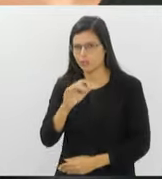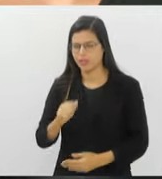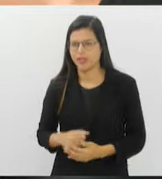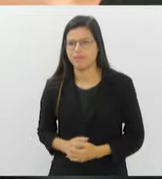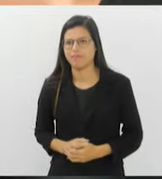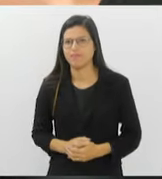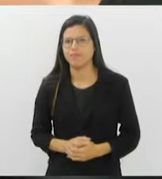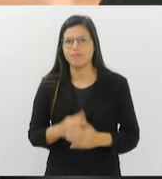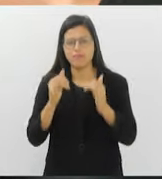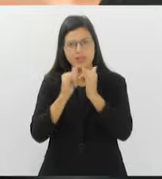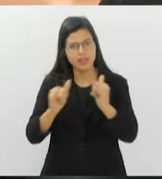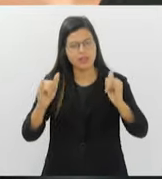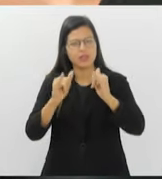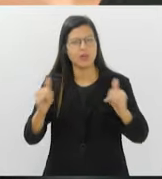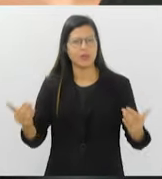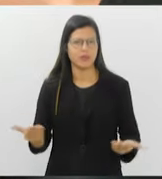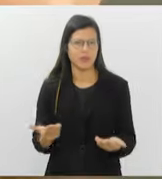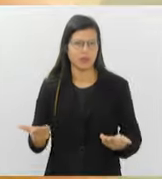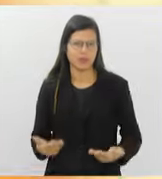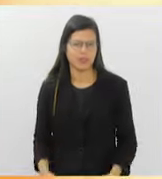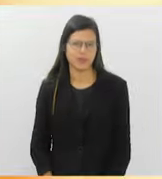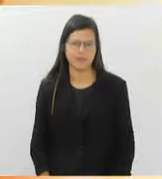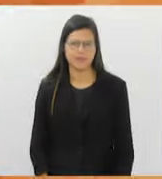Vamos ao nosso giro de notícias de hoje.